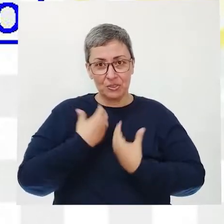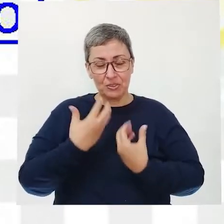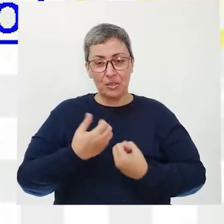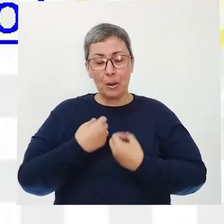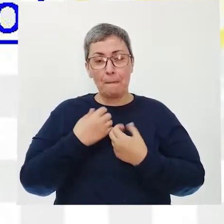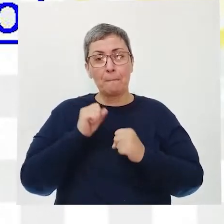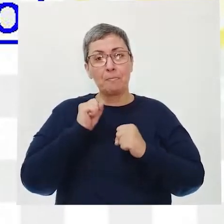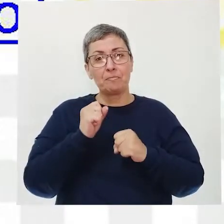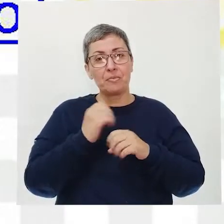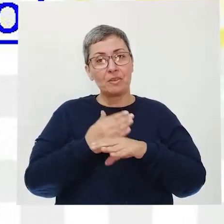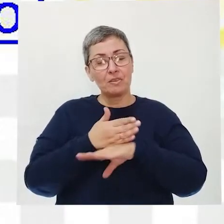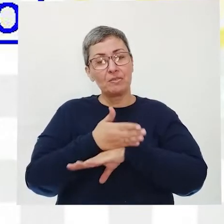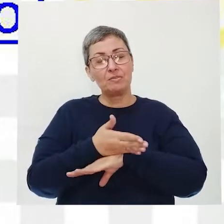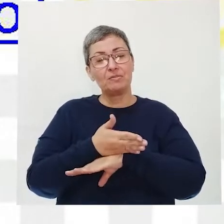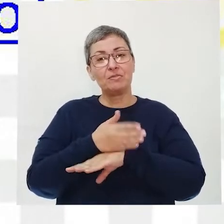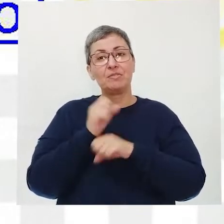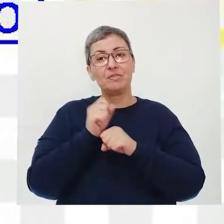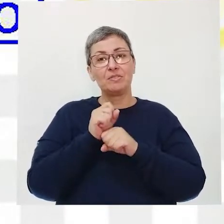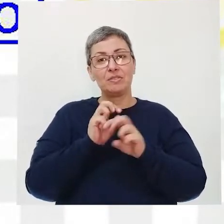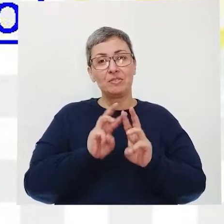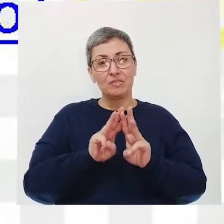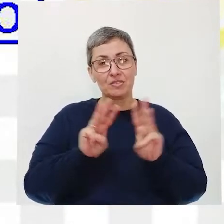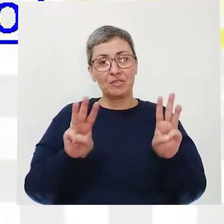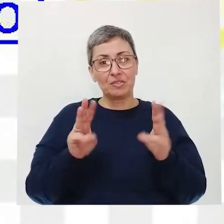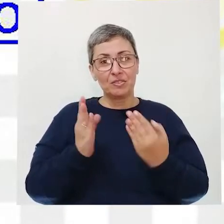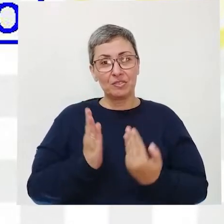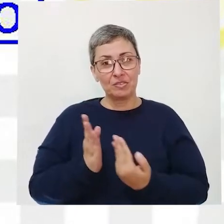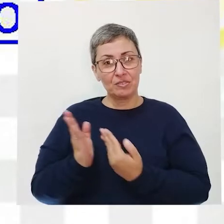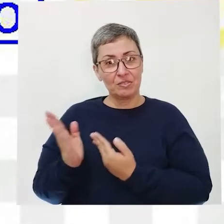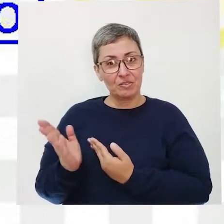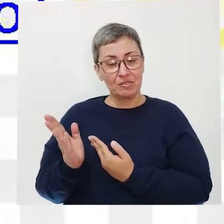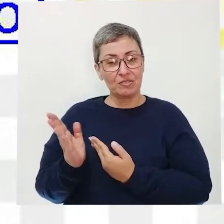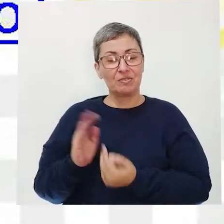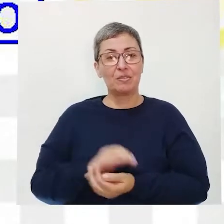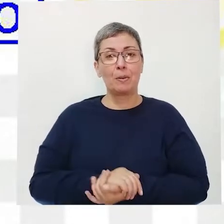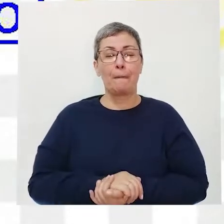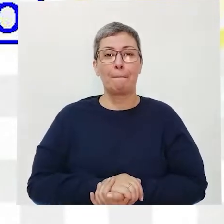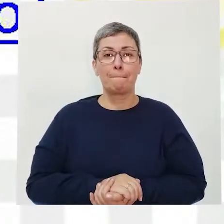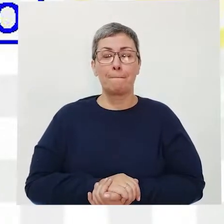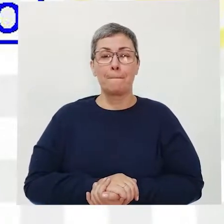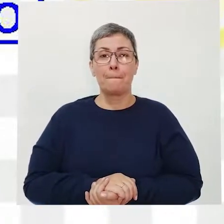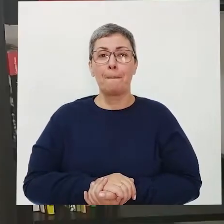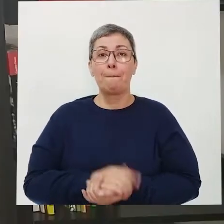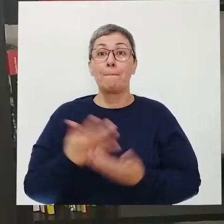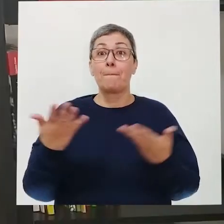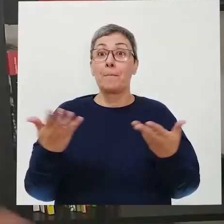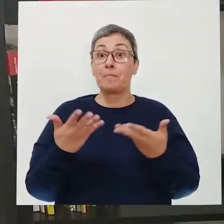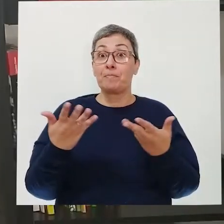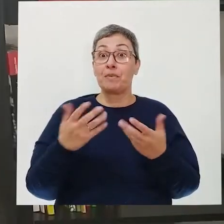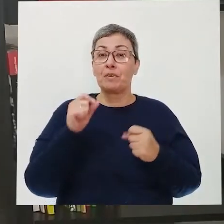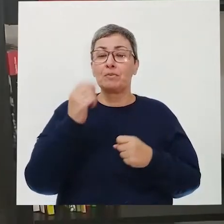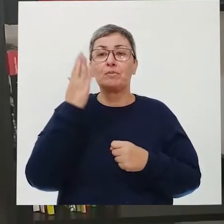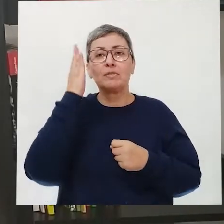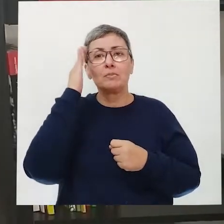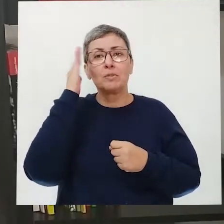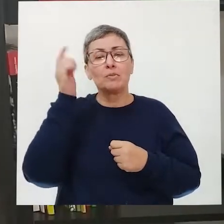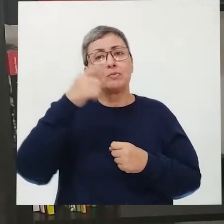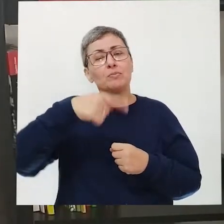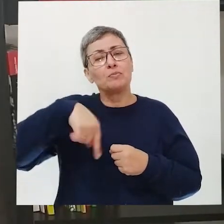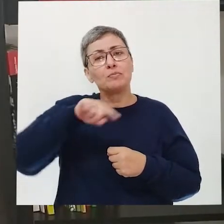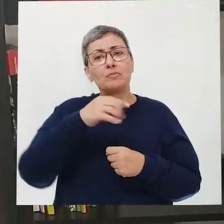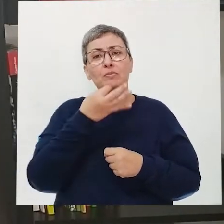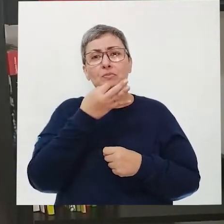todo, vocês podem encontrar no endereço que tá aparecendo aí na tela de vocês. E agora eu queria saber um pouquinho de